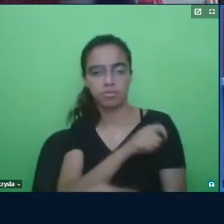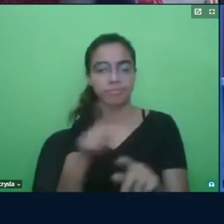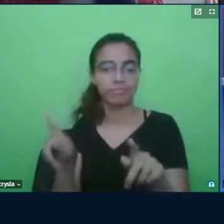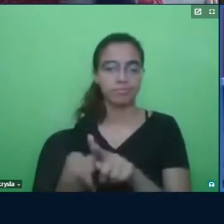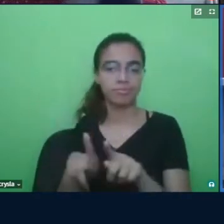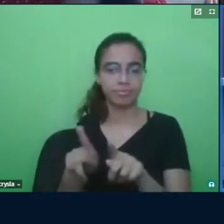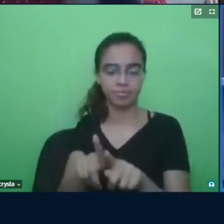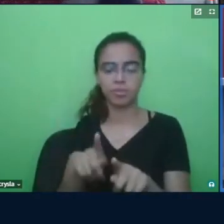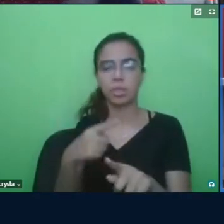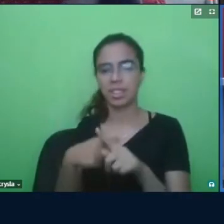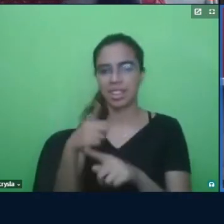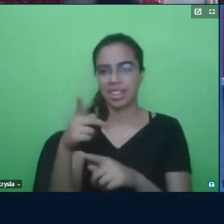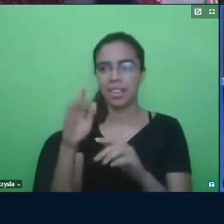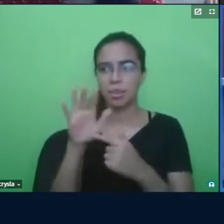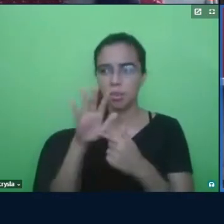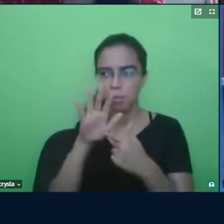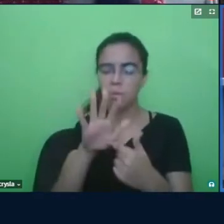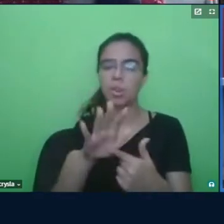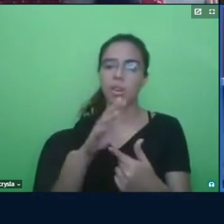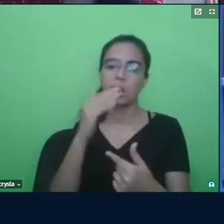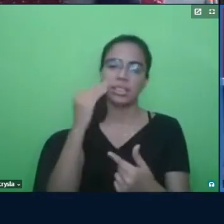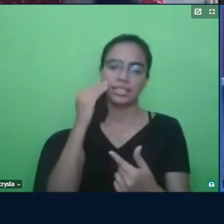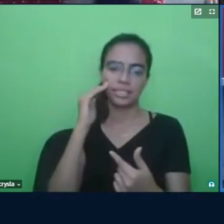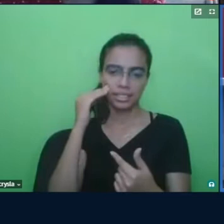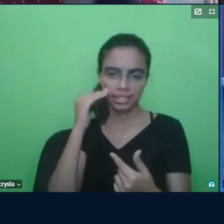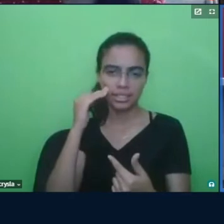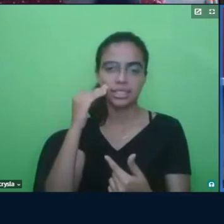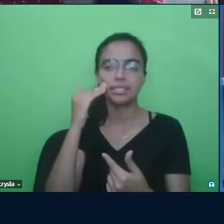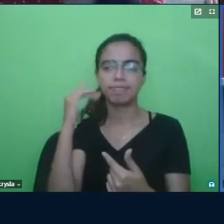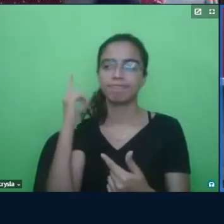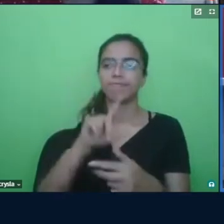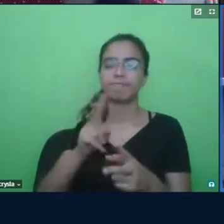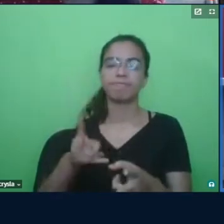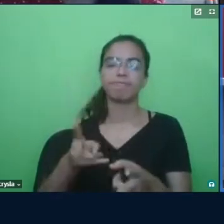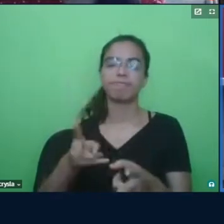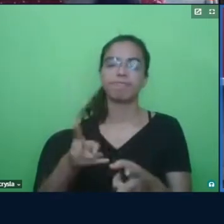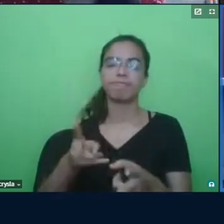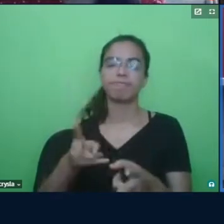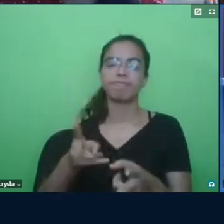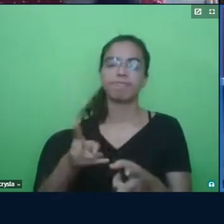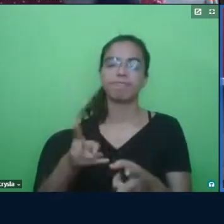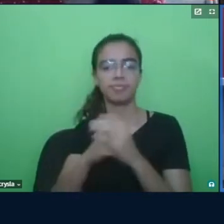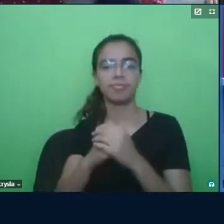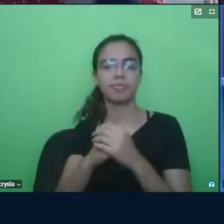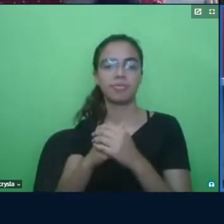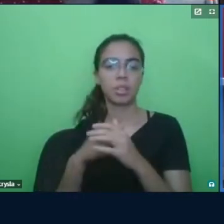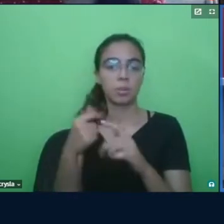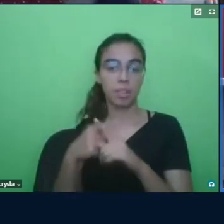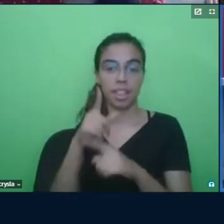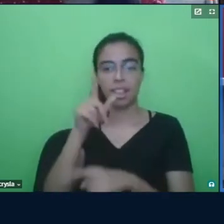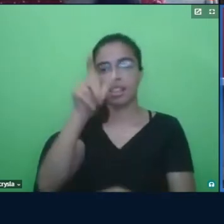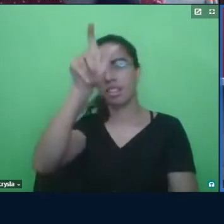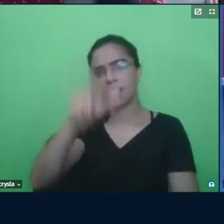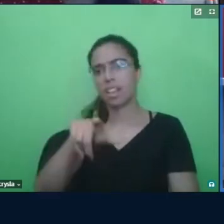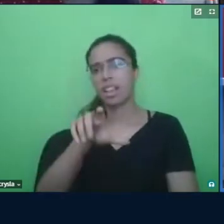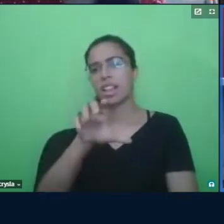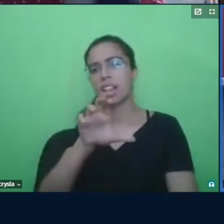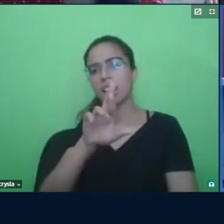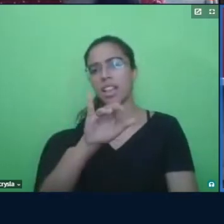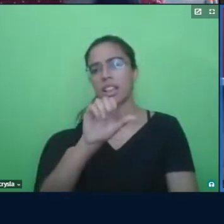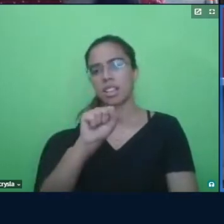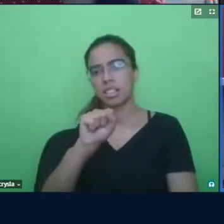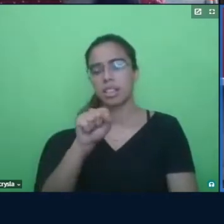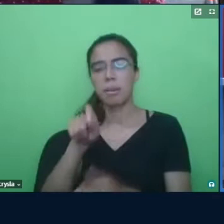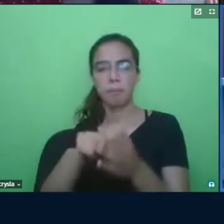ela foi se mostrando e foi se entendendo e ela conseguiu perceber aquilo aqui a Cris pesquisadora professora